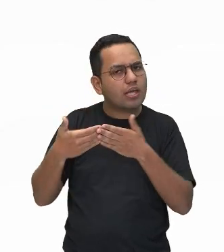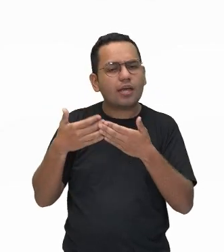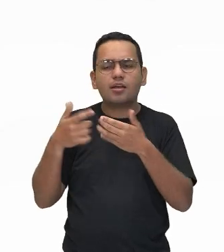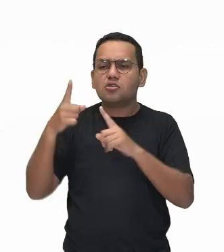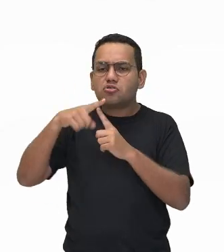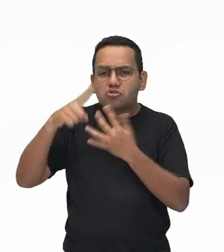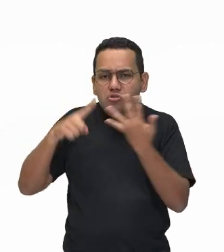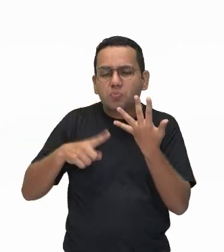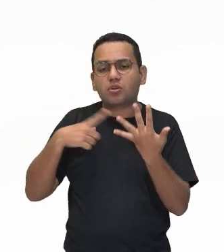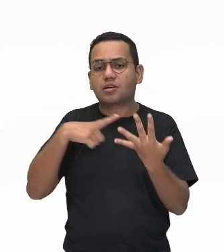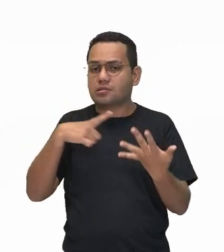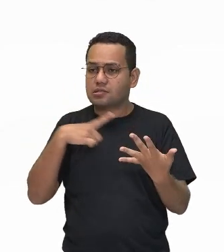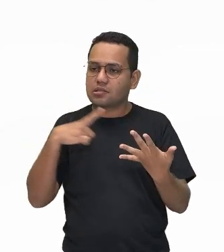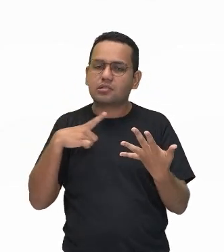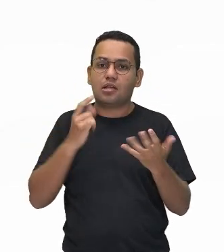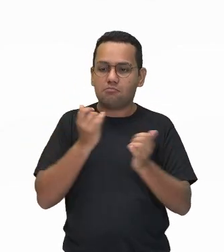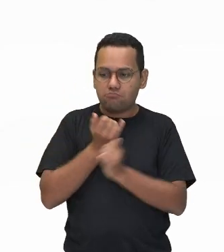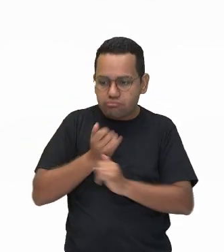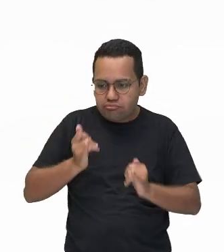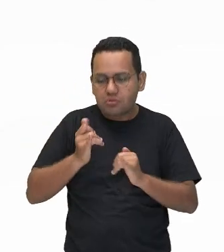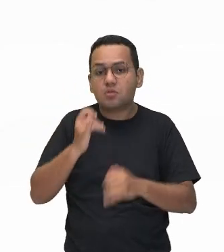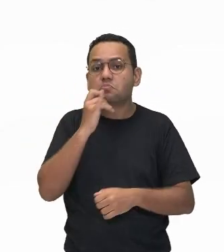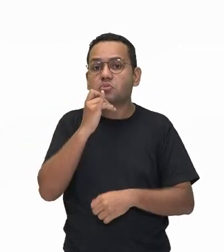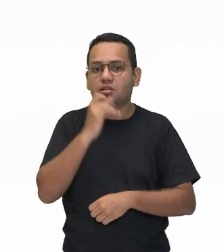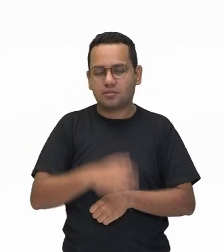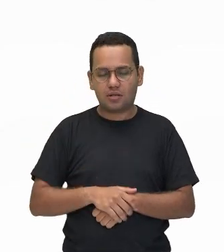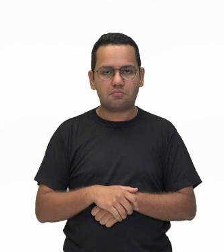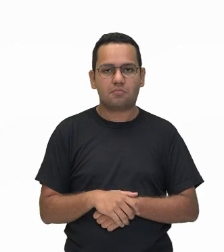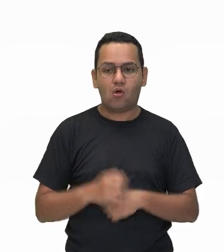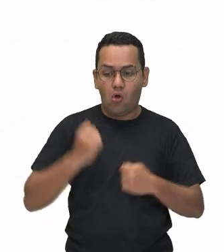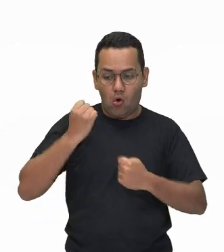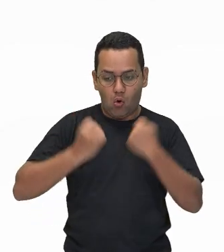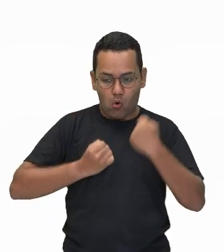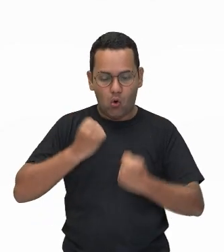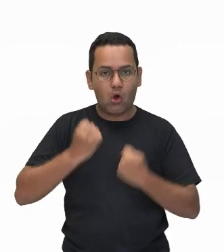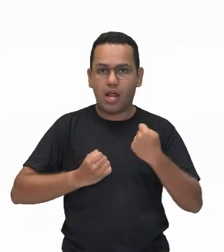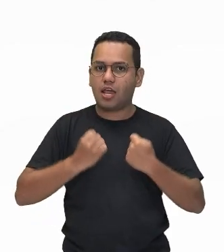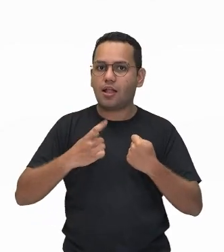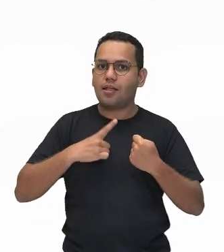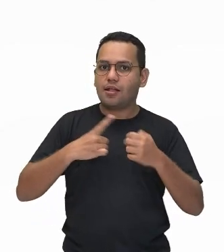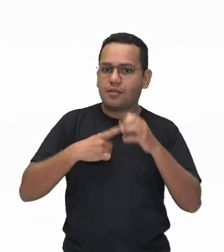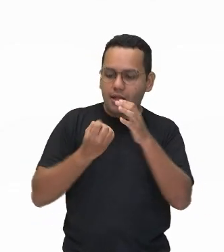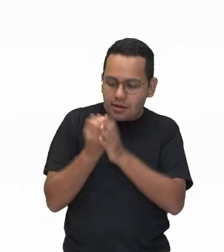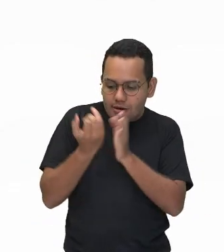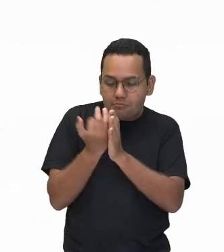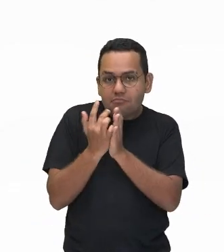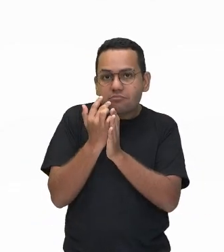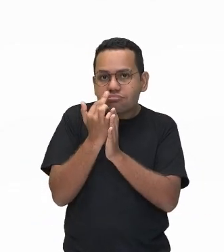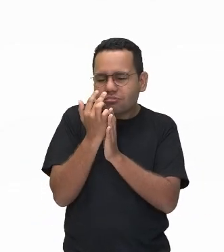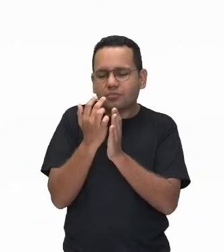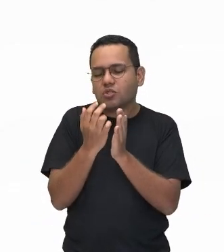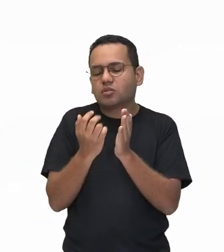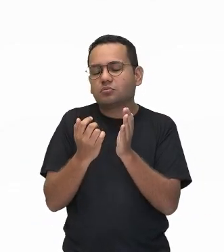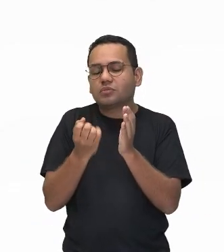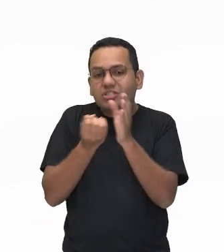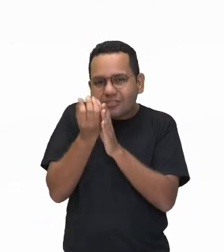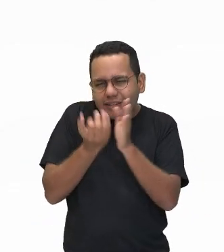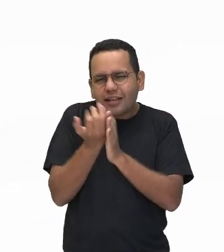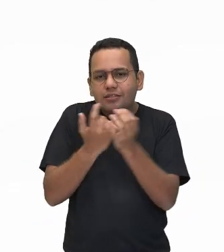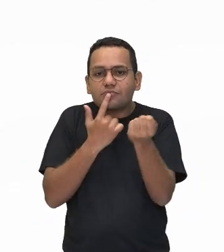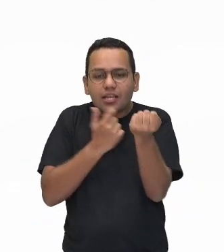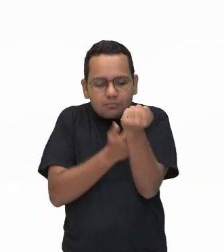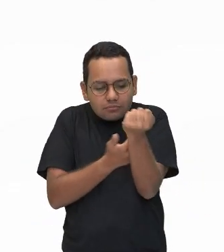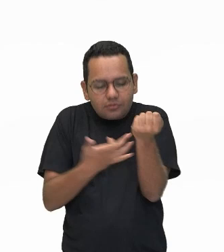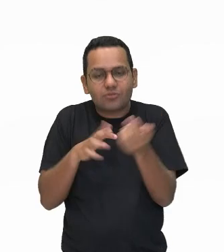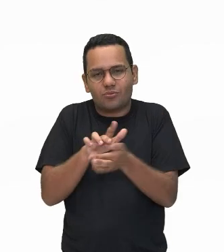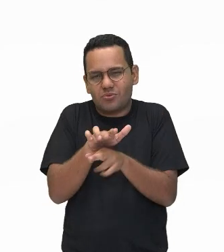treinamento aeróbico, como a corrida, também estimula a produção de novos vasos sanguíneos. Quanto mais vasos sanguíneos, mais